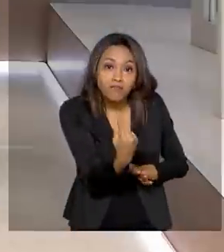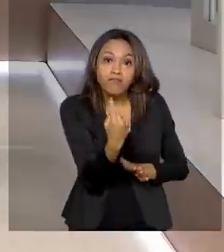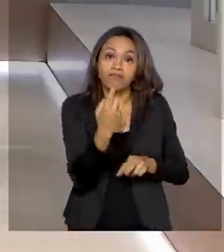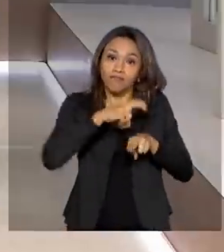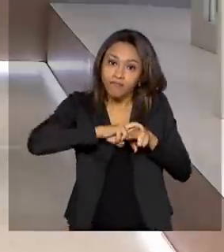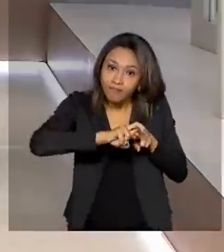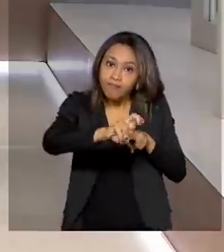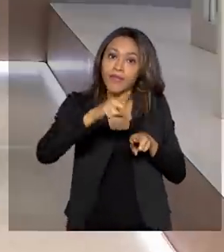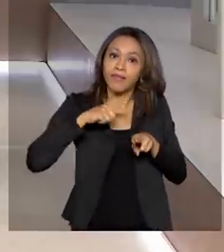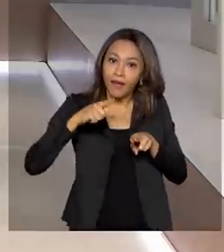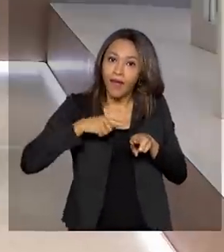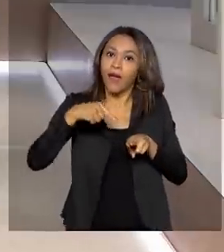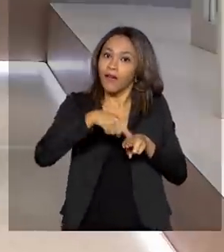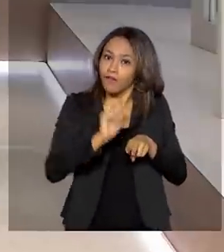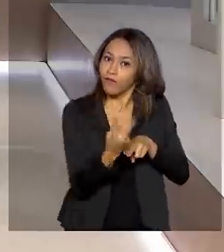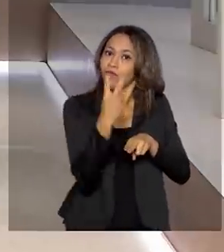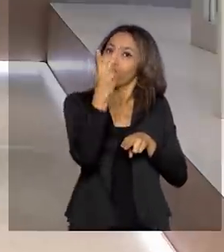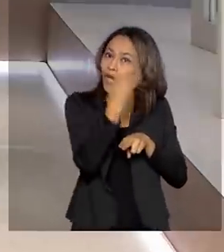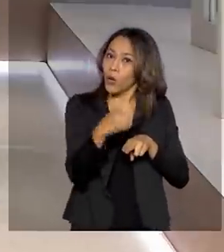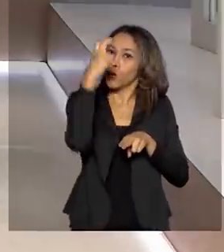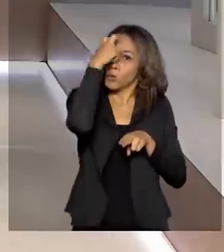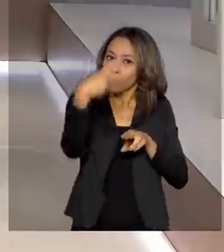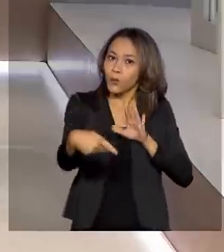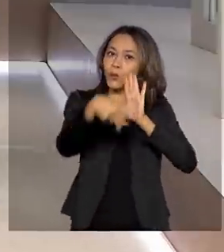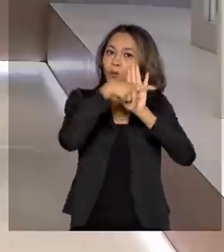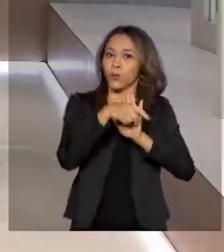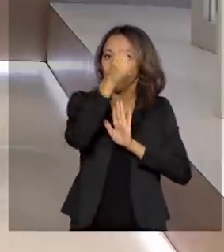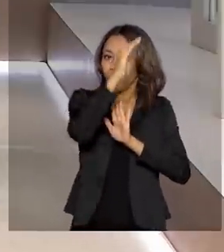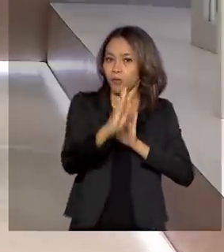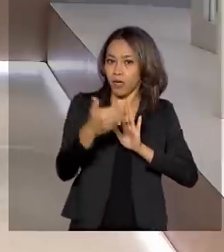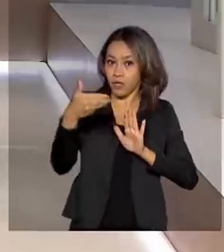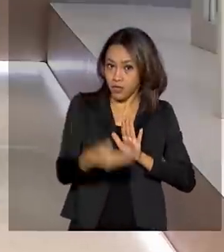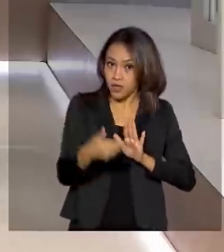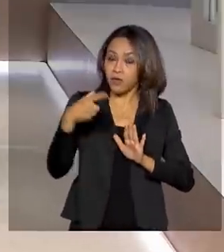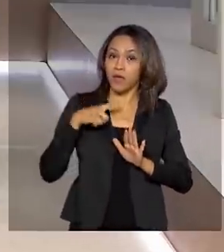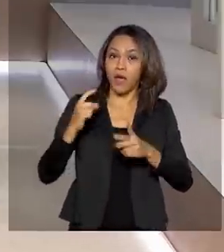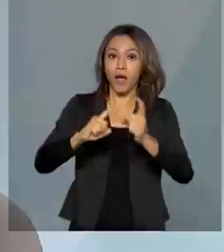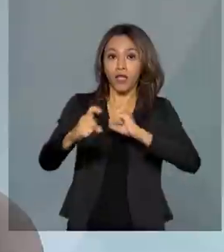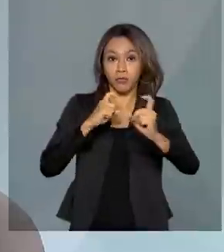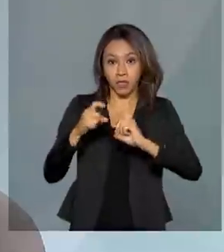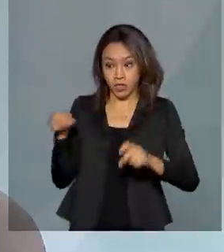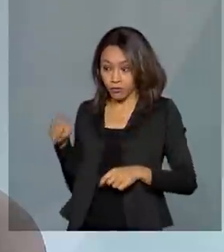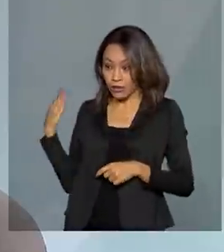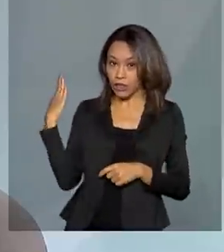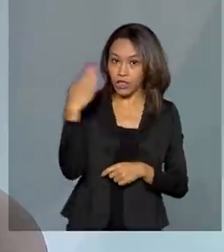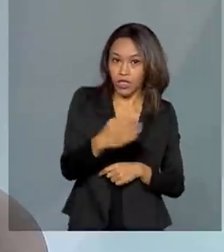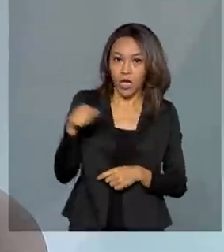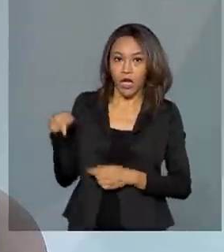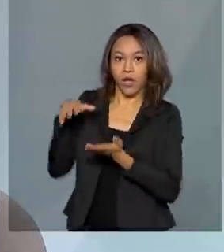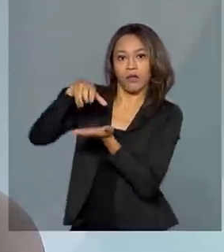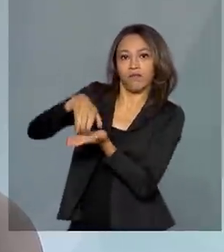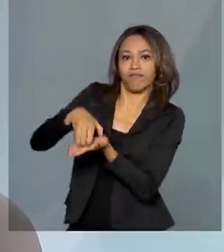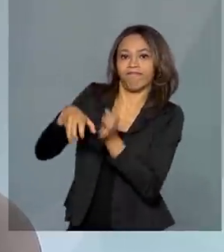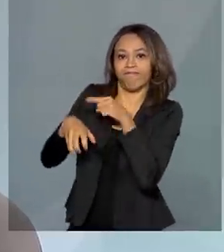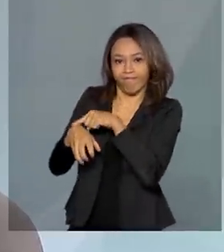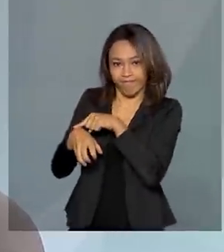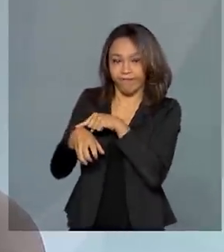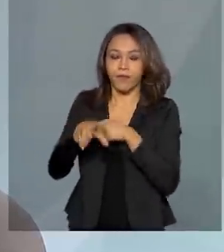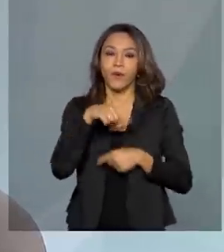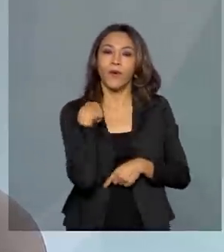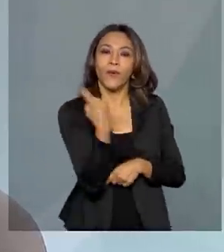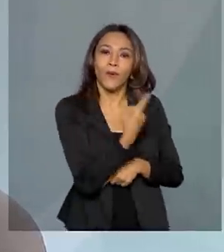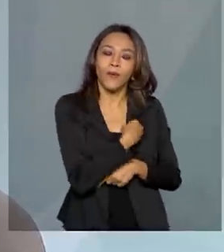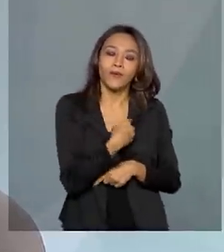valorados do patrimônio ferroviário que estão sobre a gestão direta do IFAM. Então, hoje nós estamos